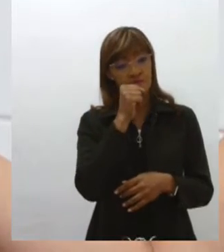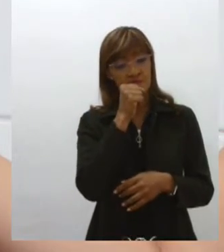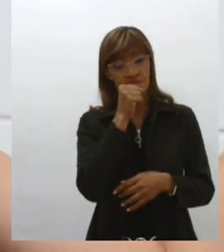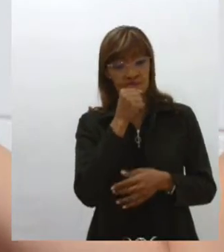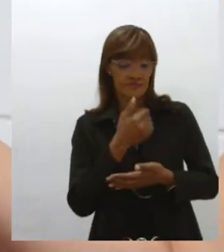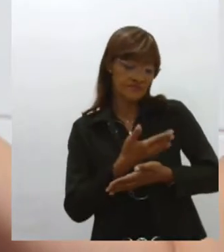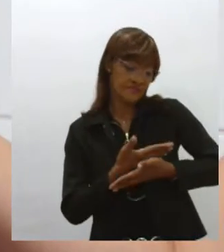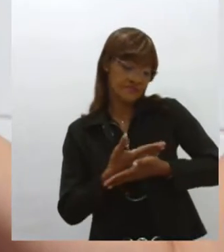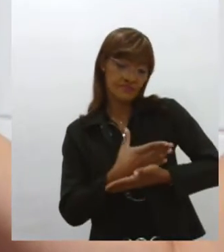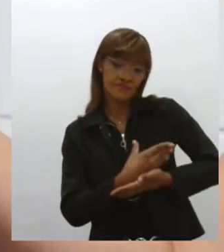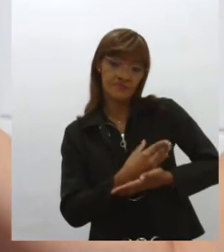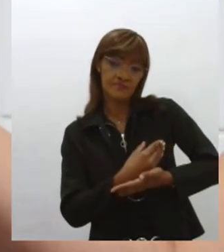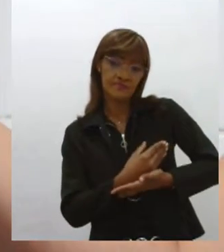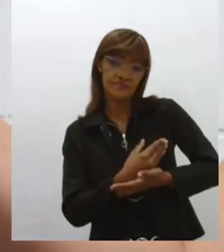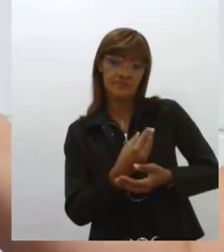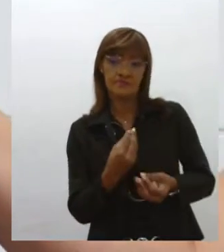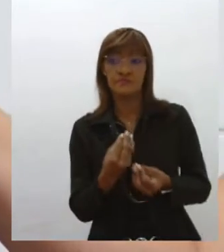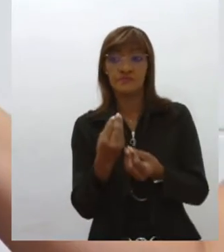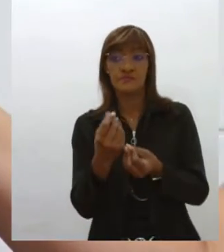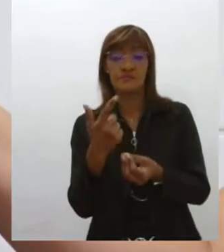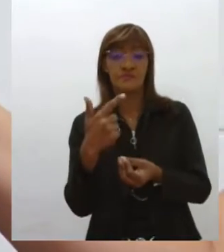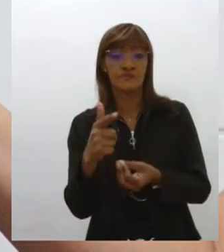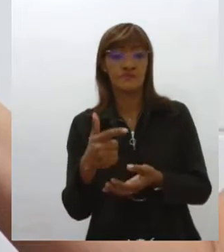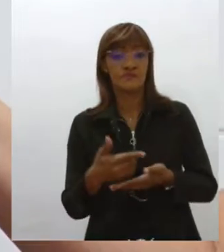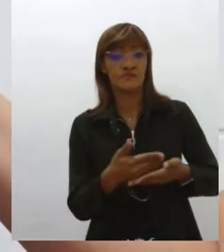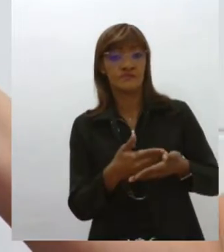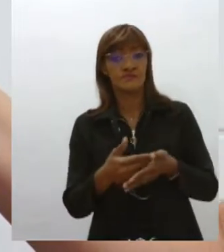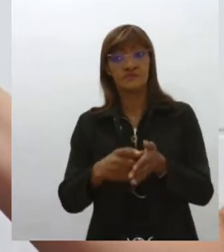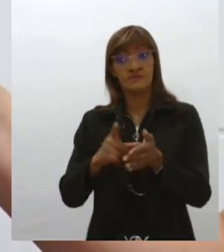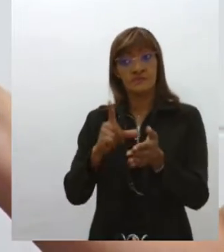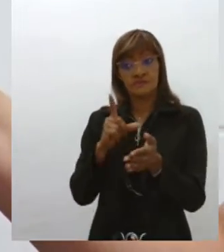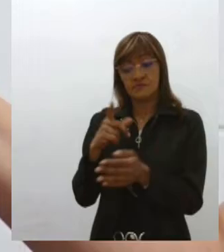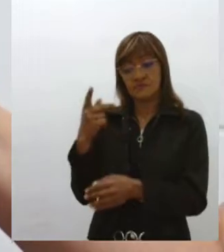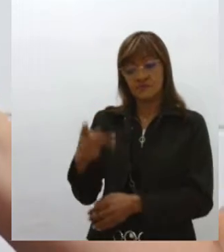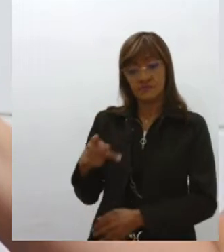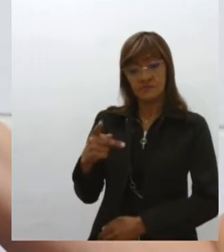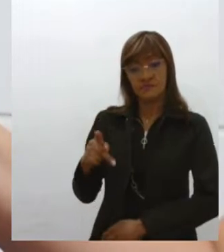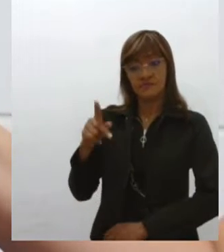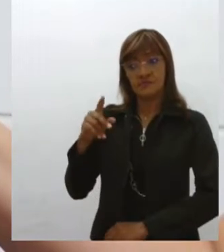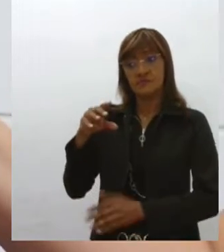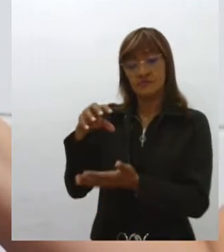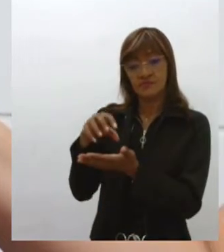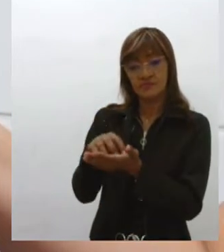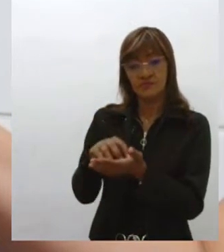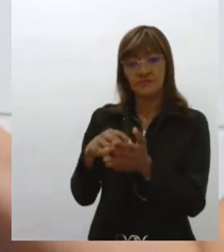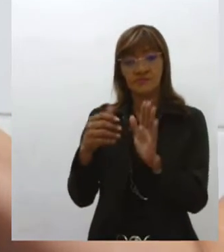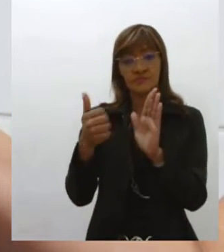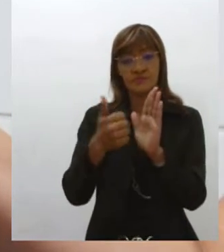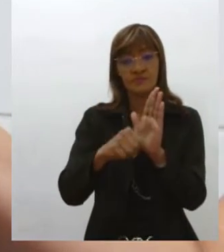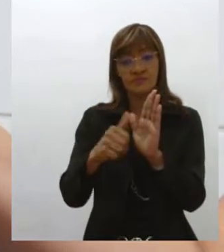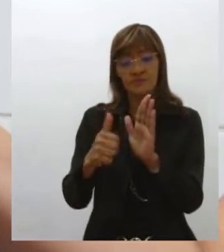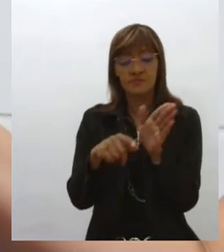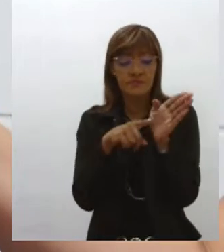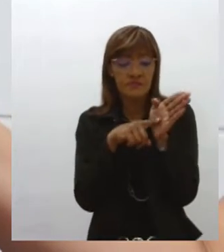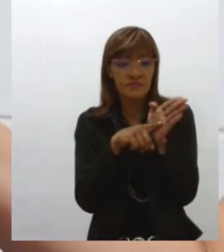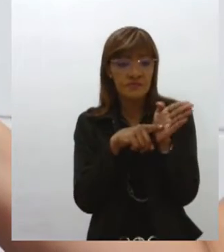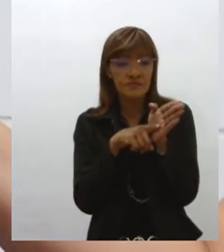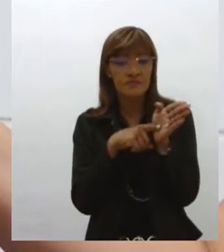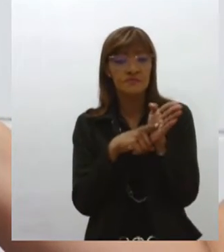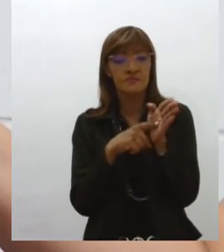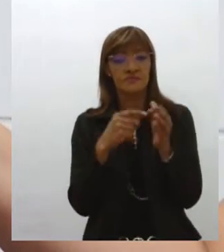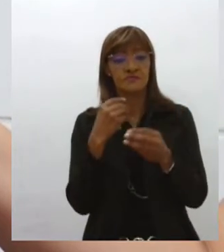outro bebê, que não seja o dela, tem que passar por um banco de leite. Então, onde a gente analisa os exames, né? Para a gente evitar,